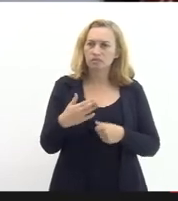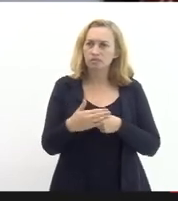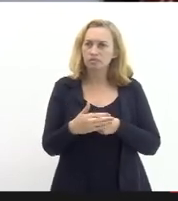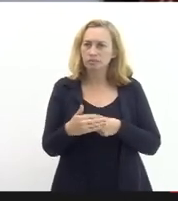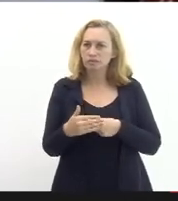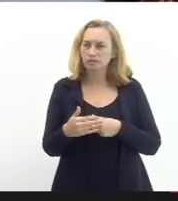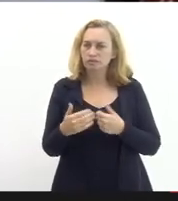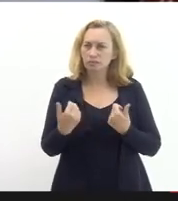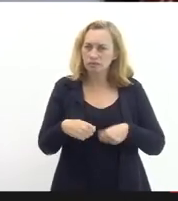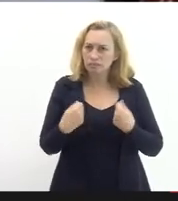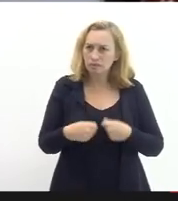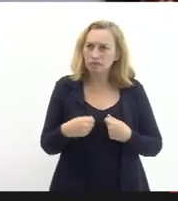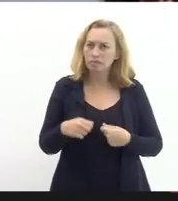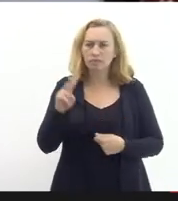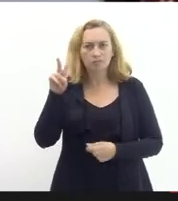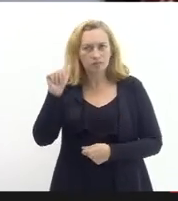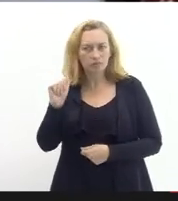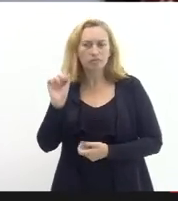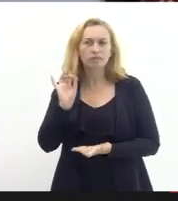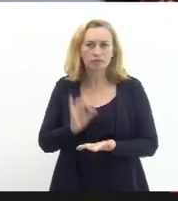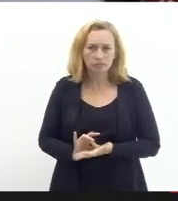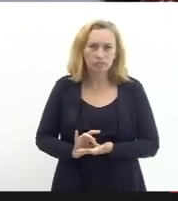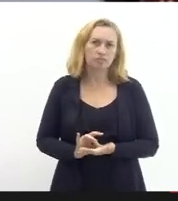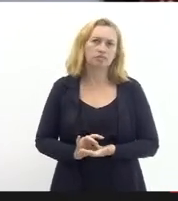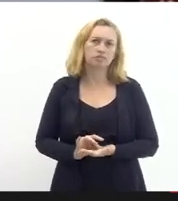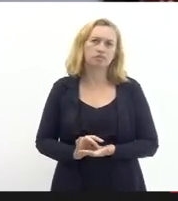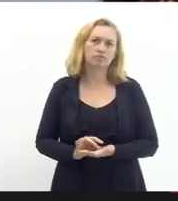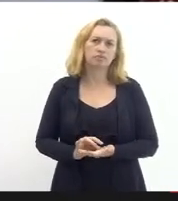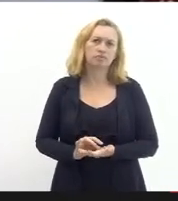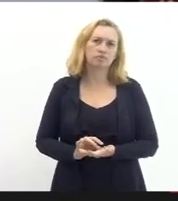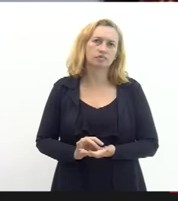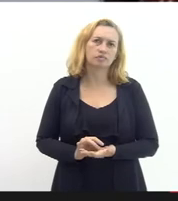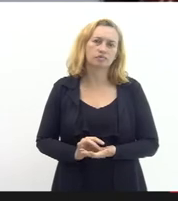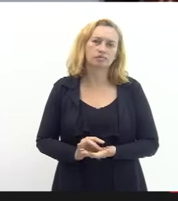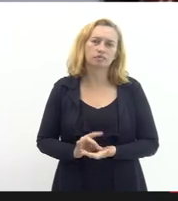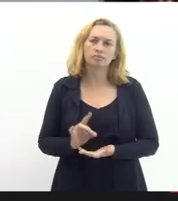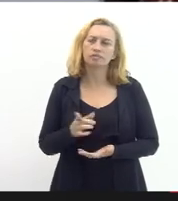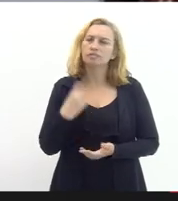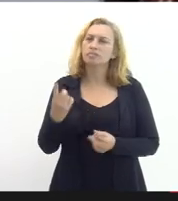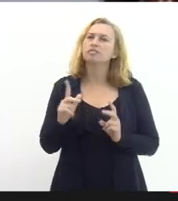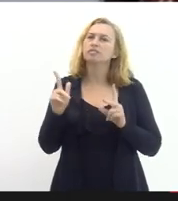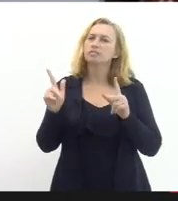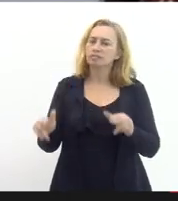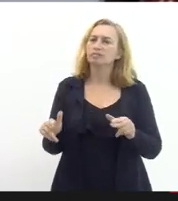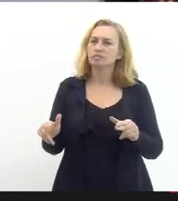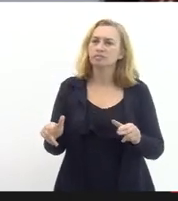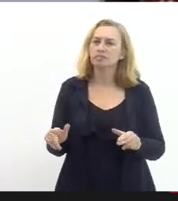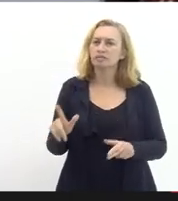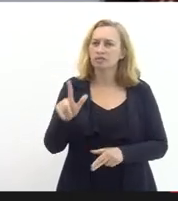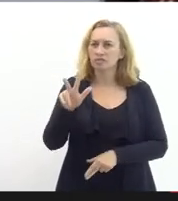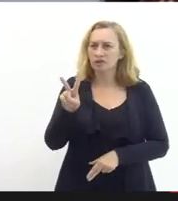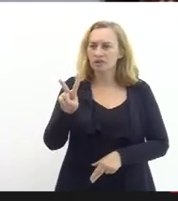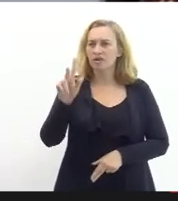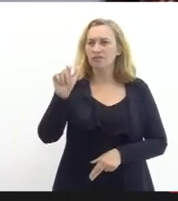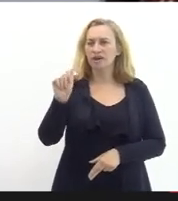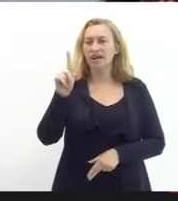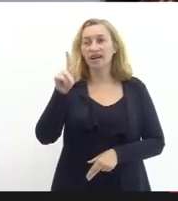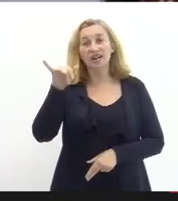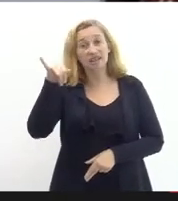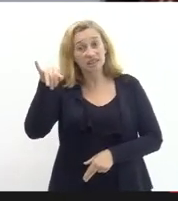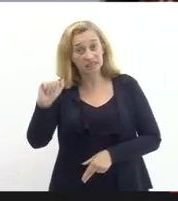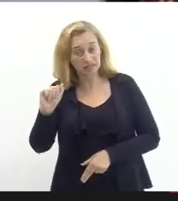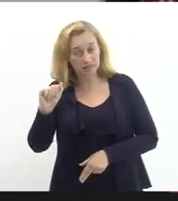o que a gente considera como carência real e é para a gente a mesma coisa de vacância que é aquela que decorre do afastamento